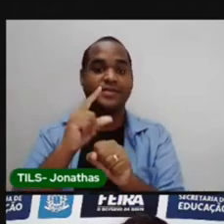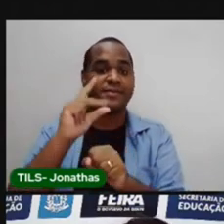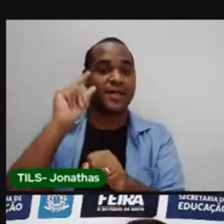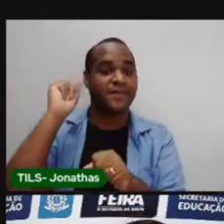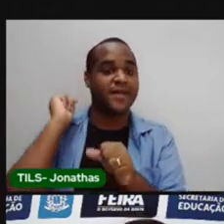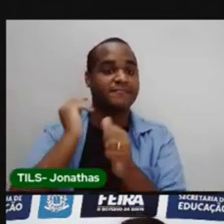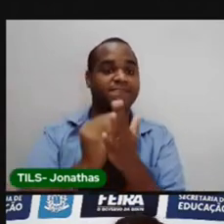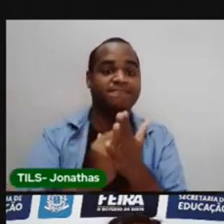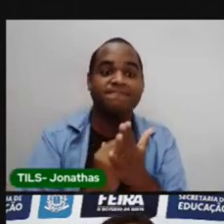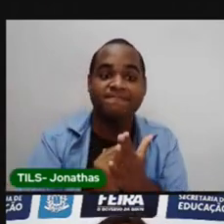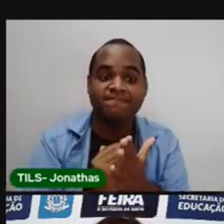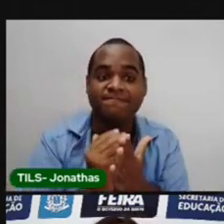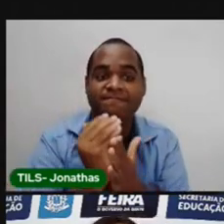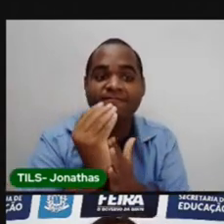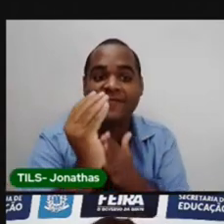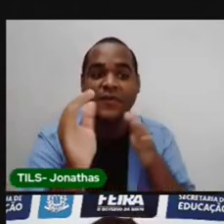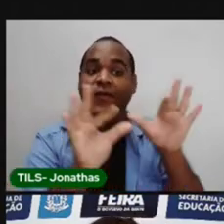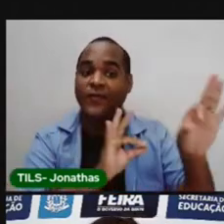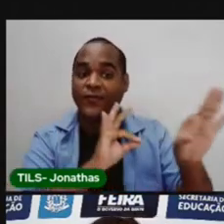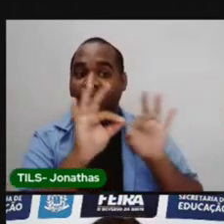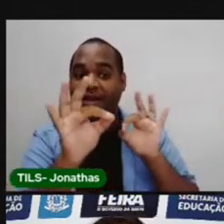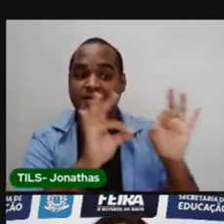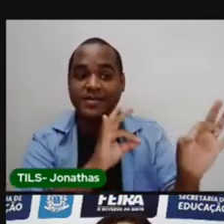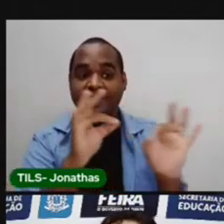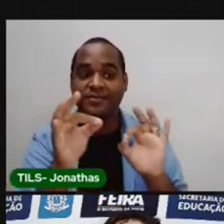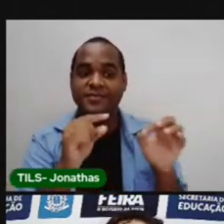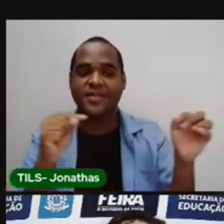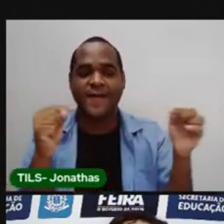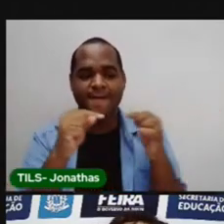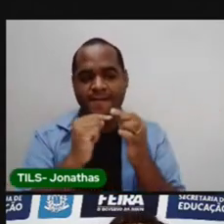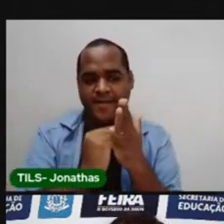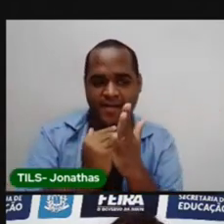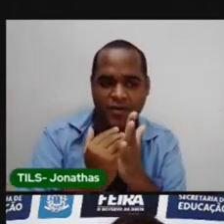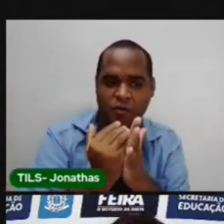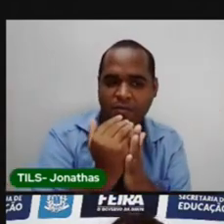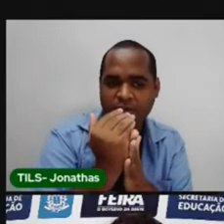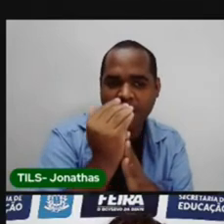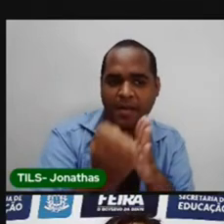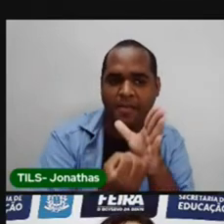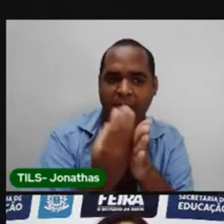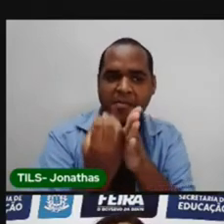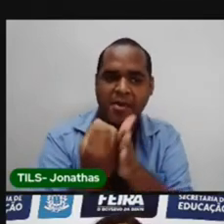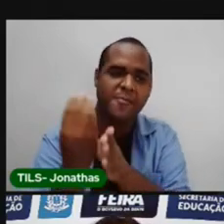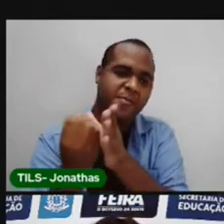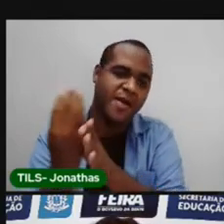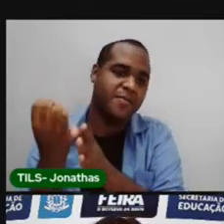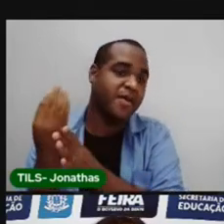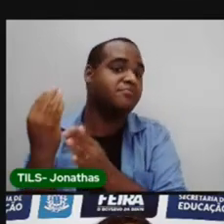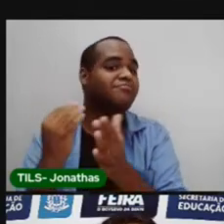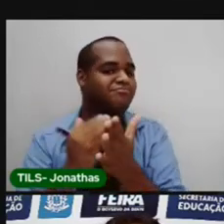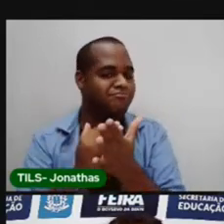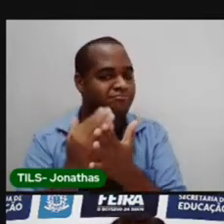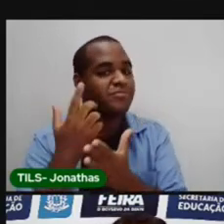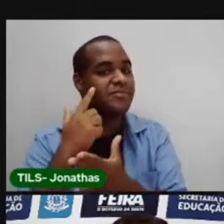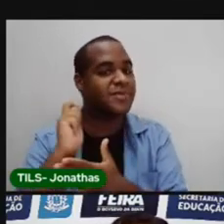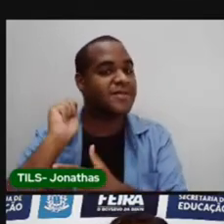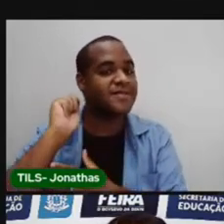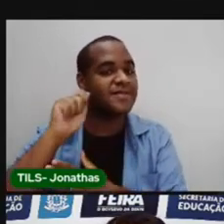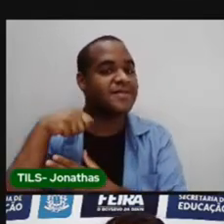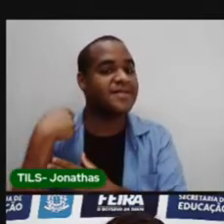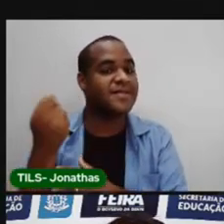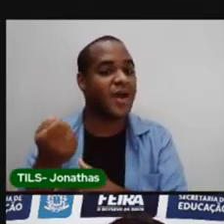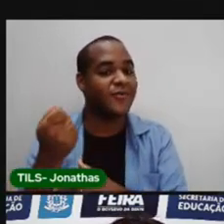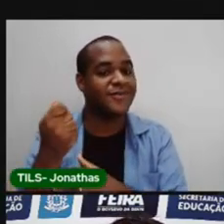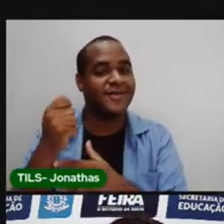época em que o bairro estava sendo estruturado. Quando ele começou a surgir, resolveram homenagear